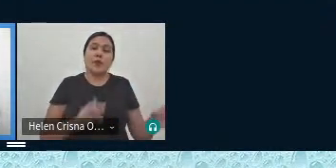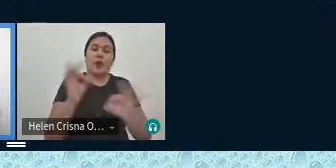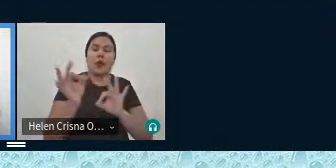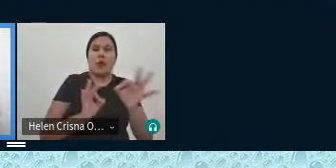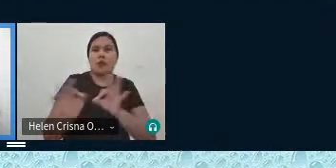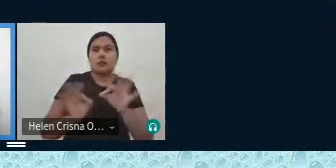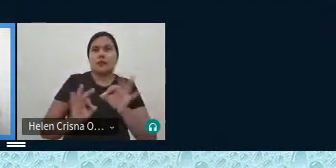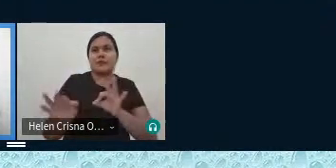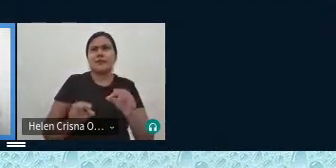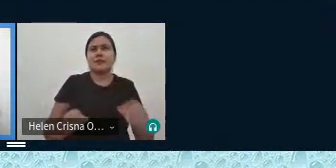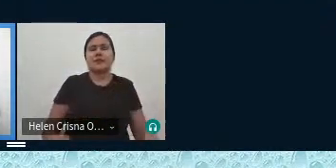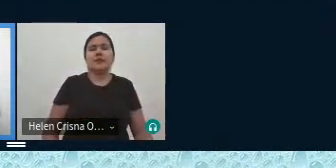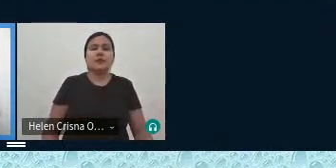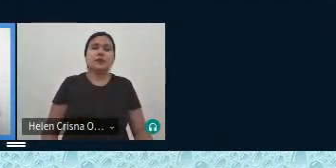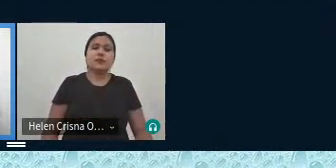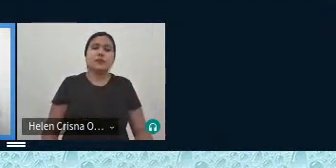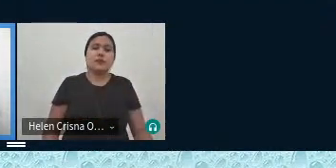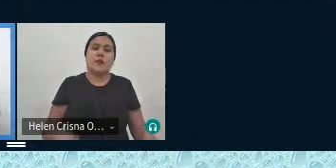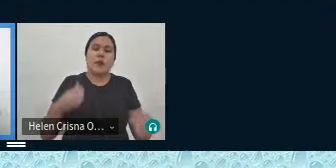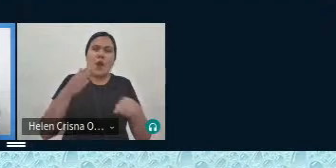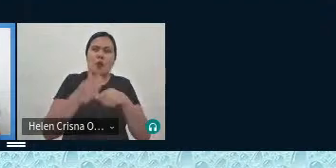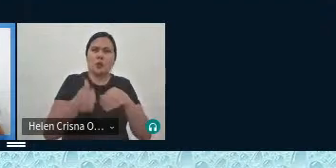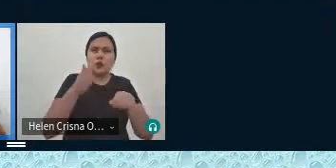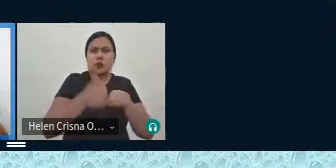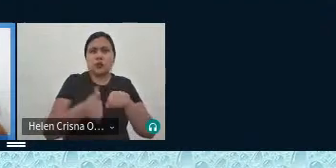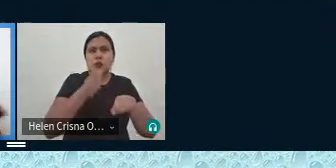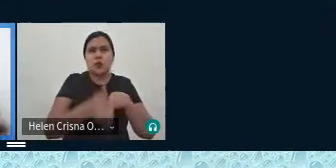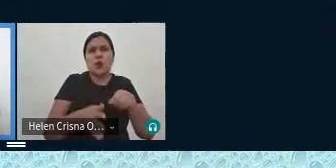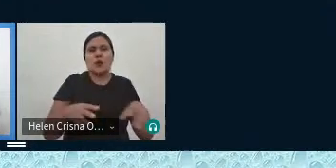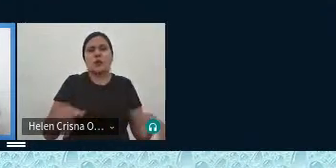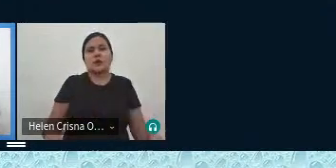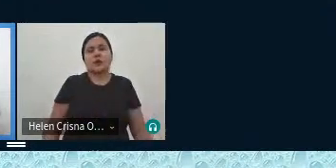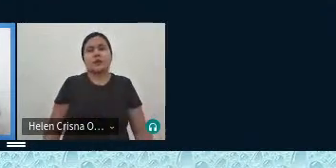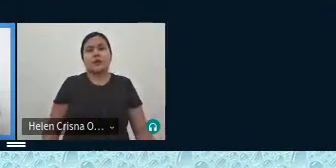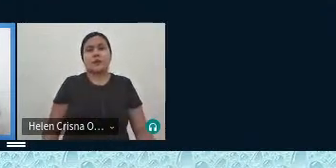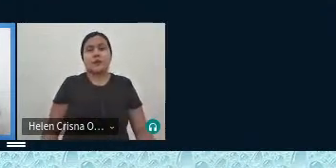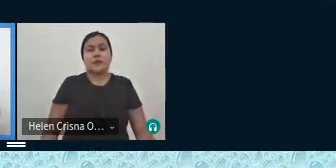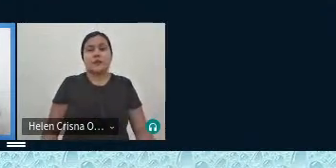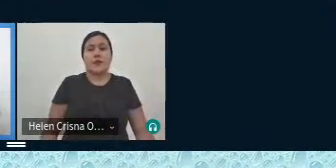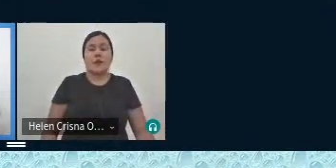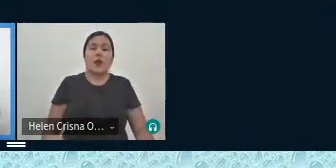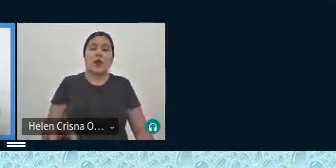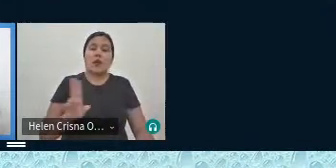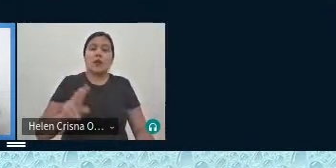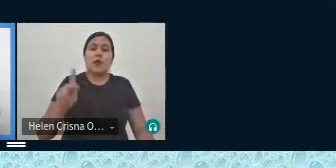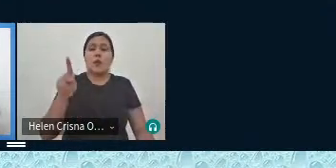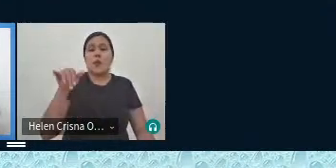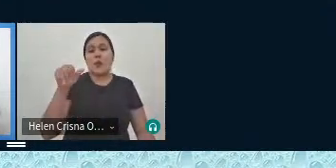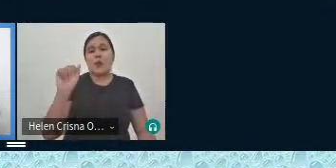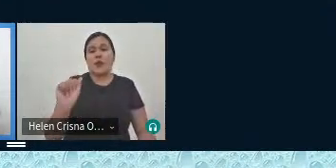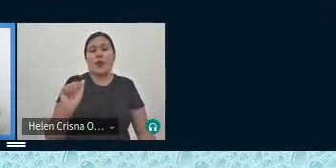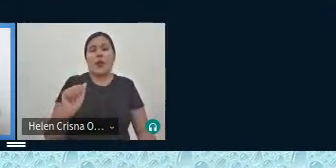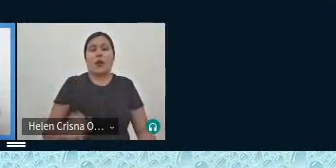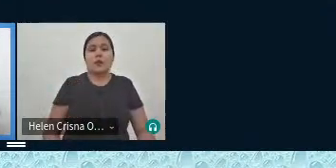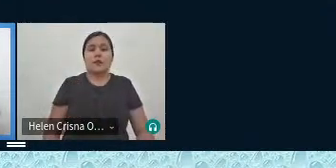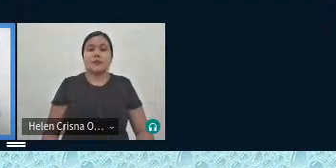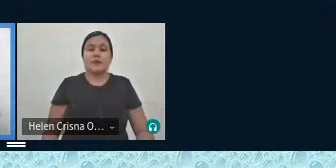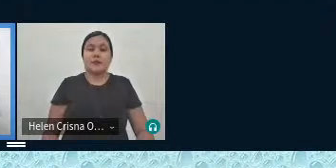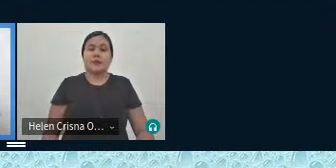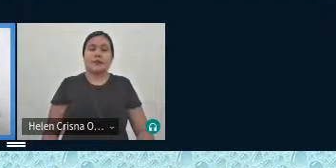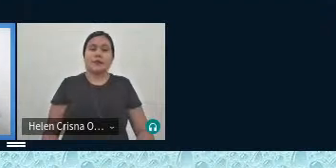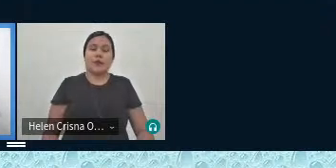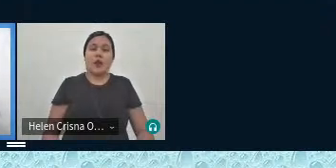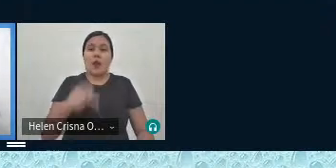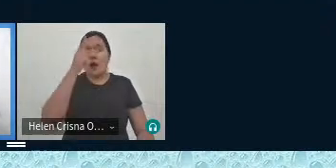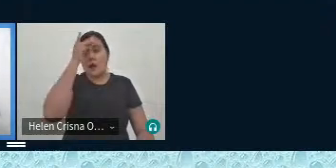os temperos ali cortar os legumes e tudo mais então ele funciona como pia e é o Giral e aí a pessoa que